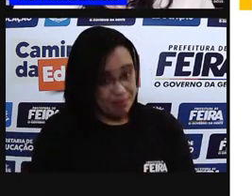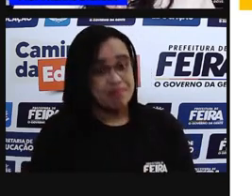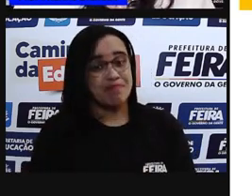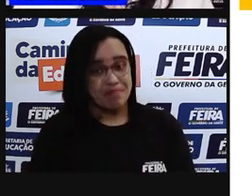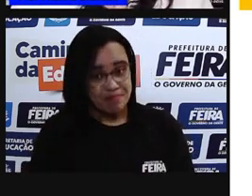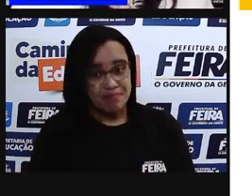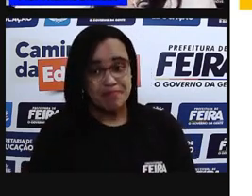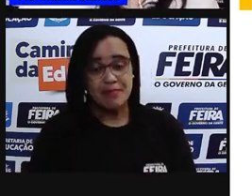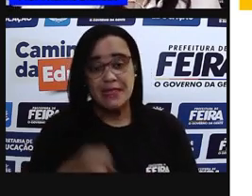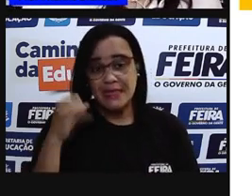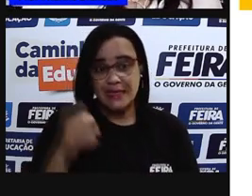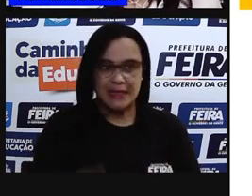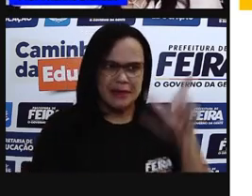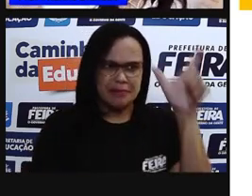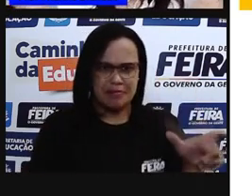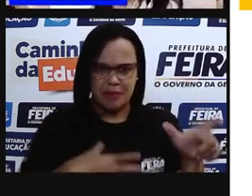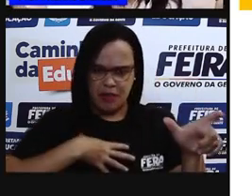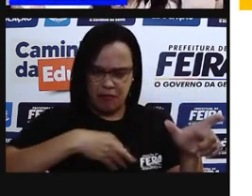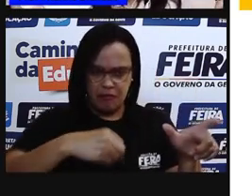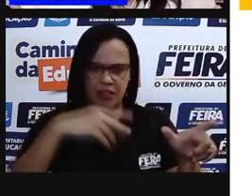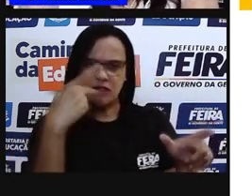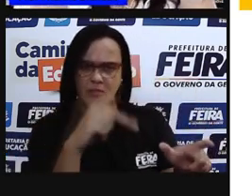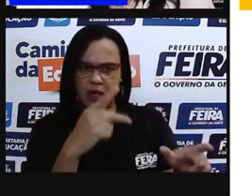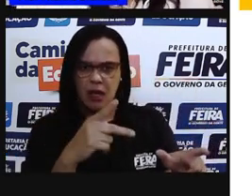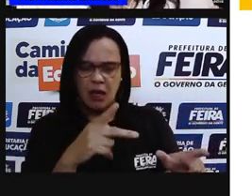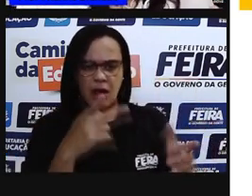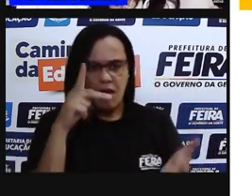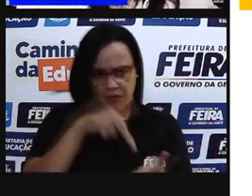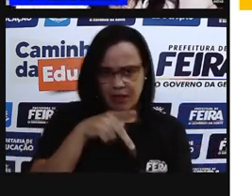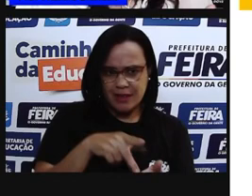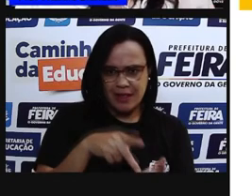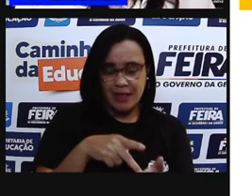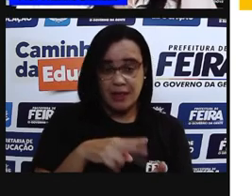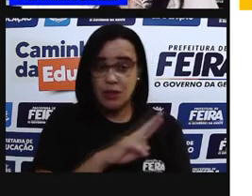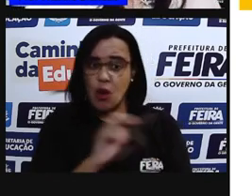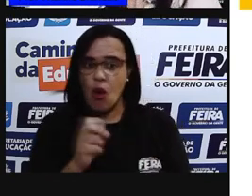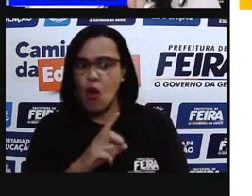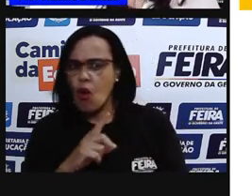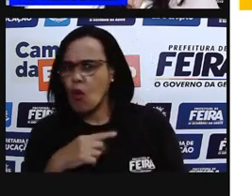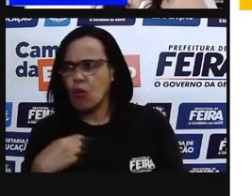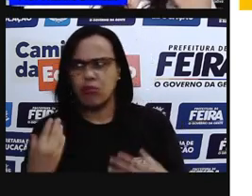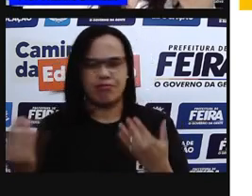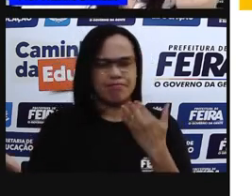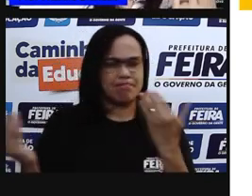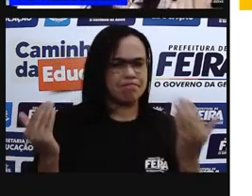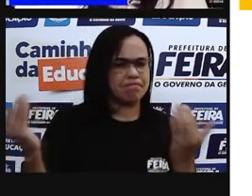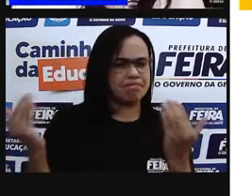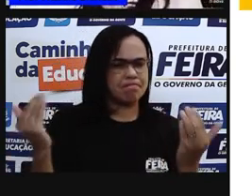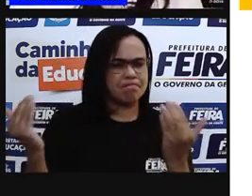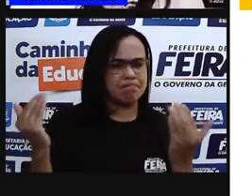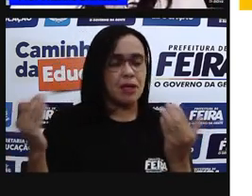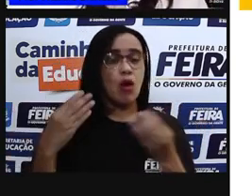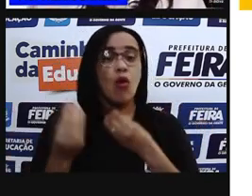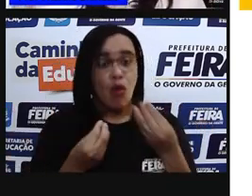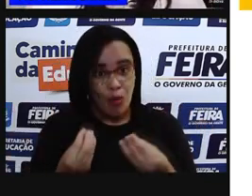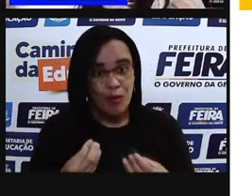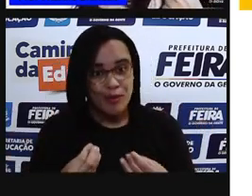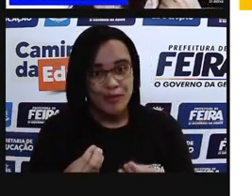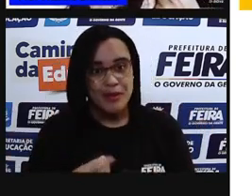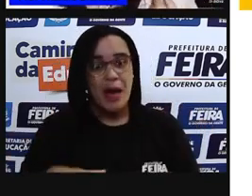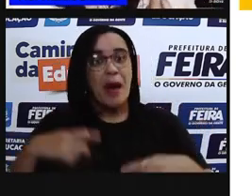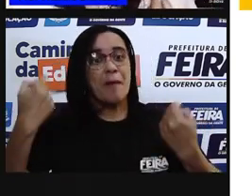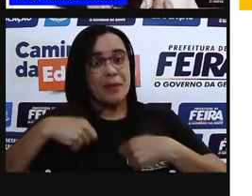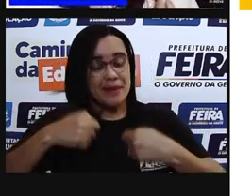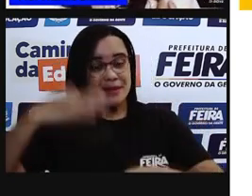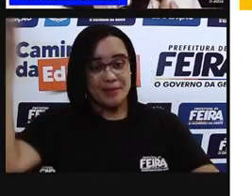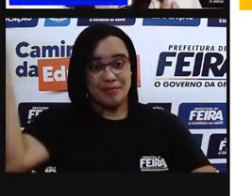cicraninha ou não. Beleza? Tranquilo até aqui? Só que a gente não tem só o DNA. A gente tem